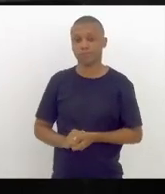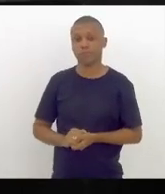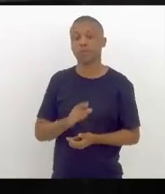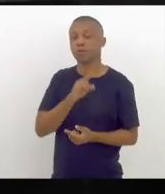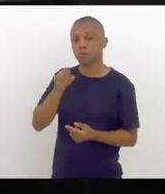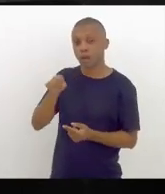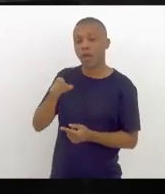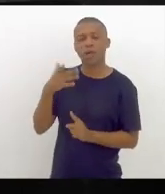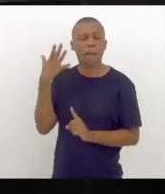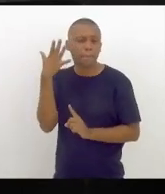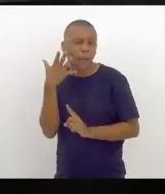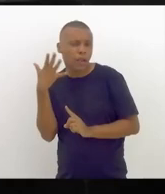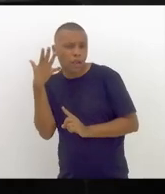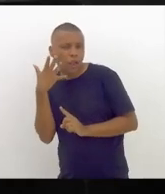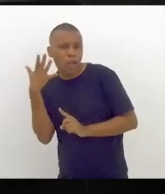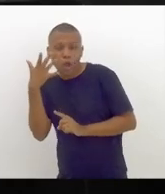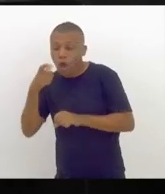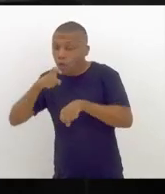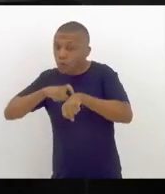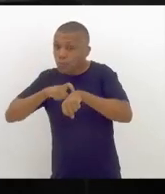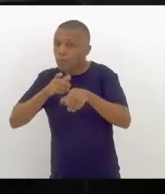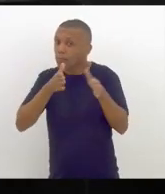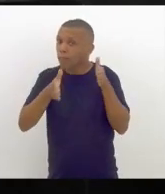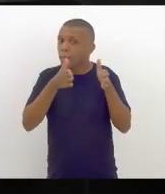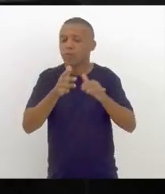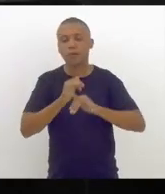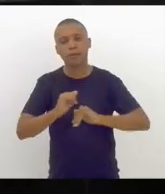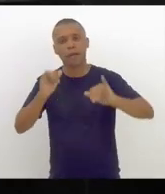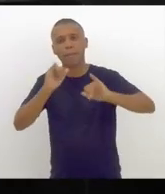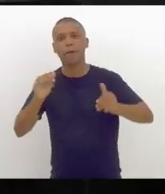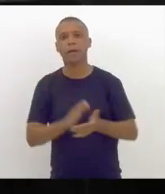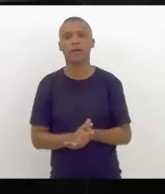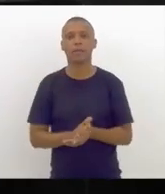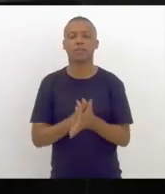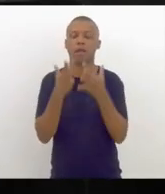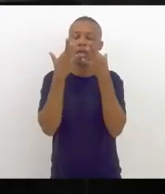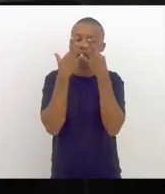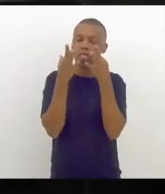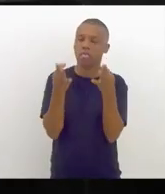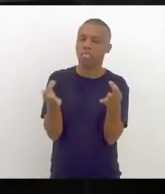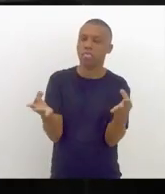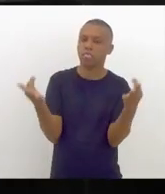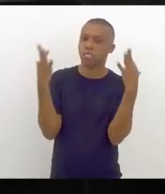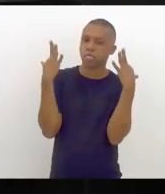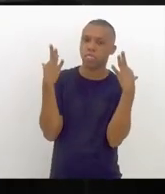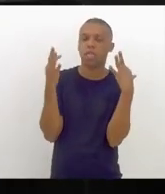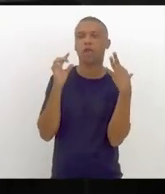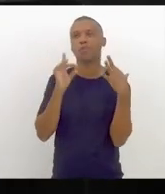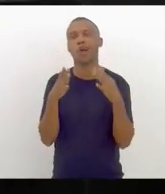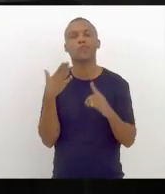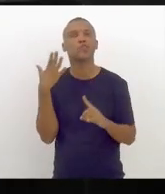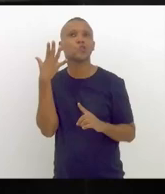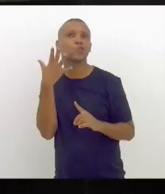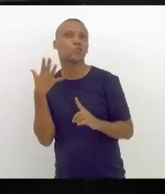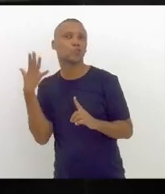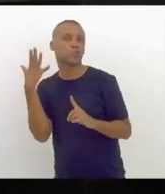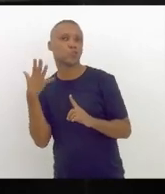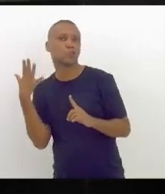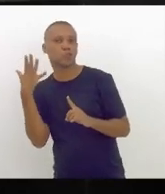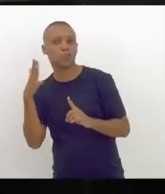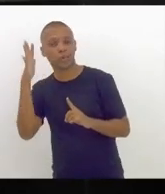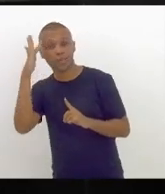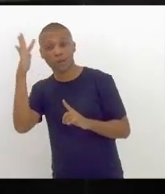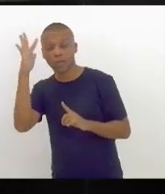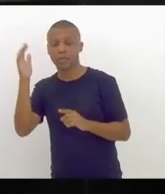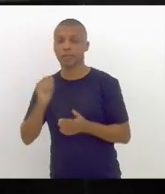as suas falas durante toda a campanha não passem apenas como discursos. E como